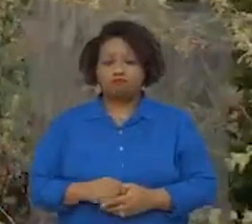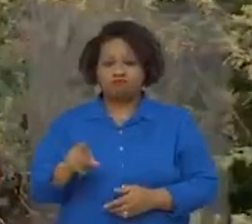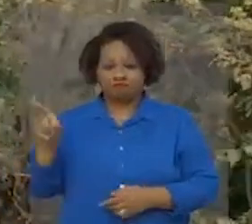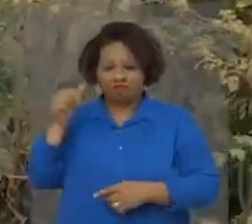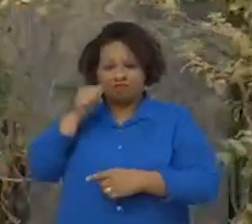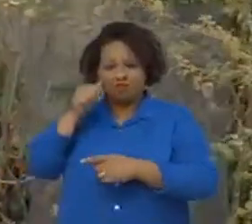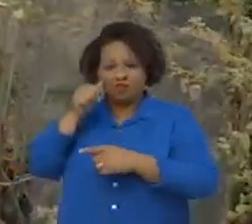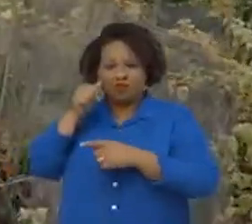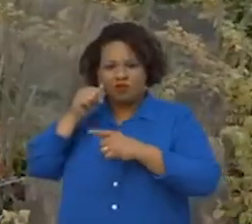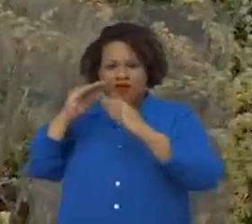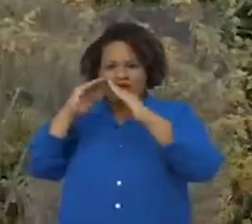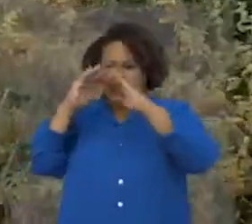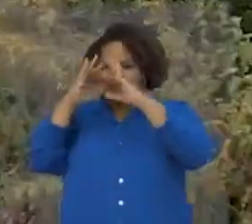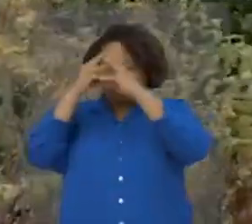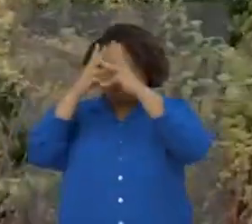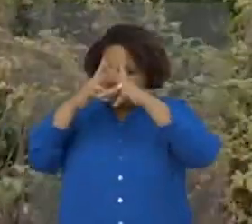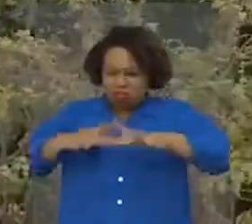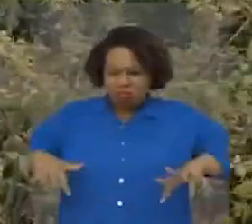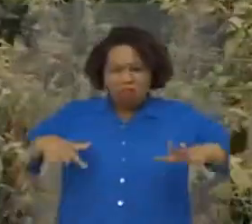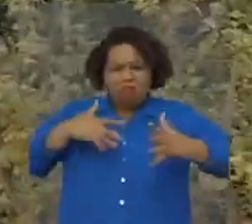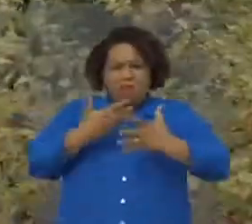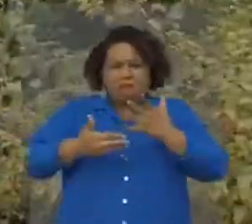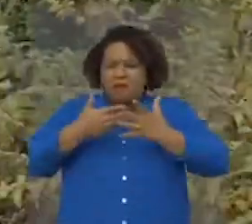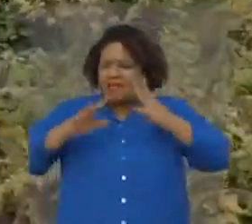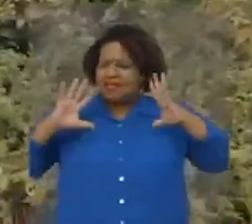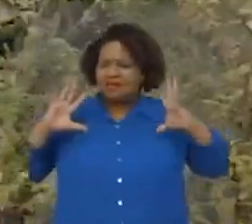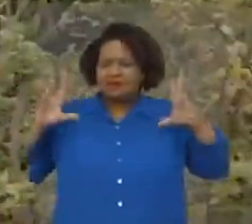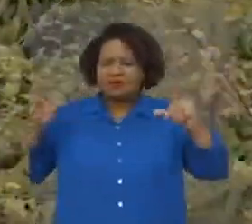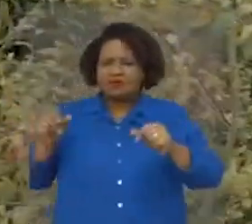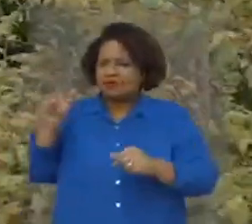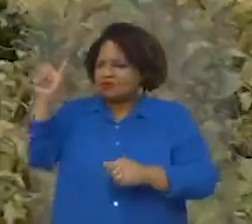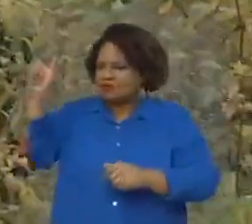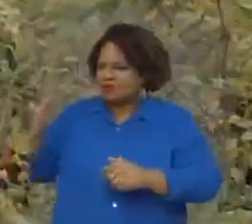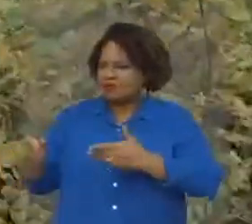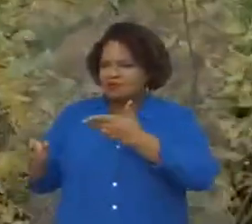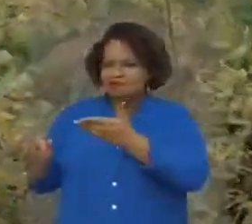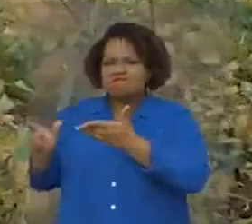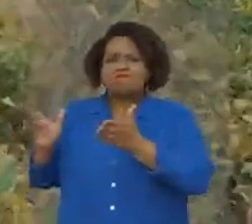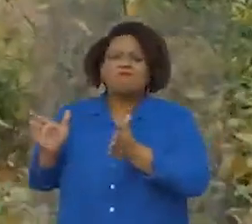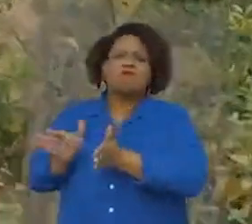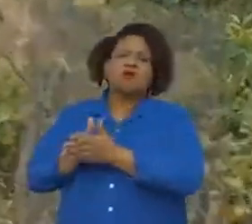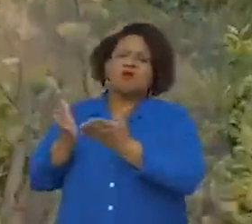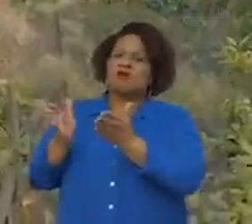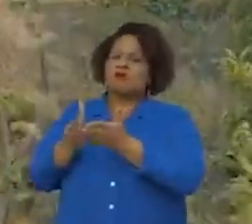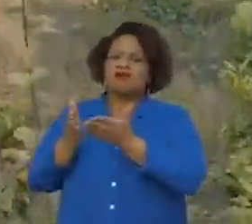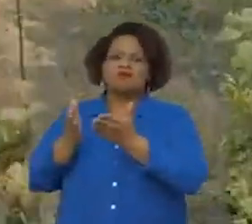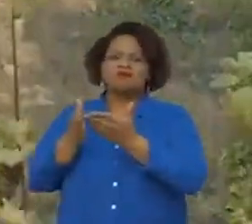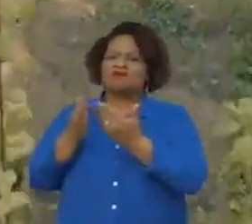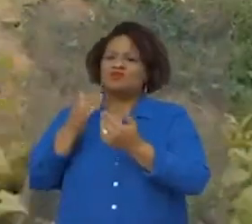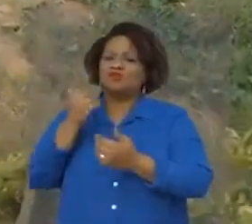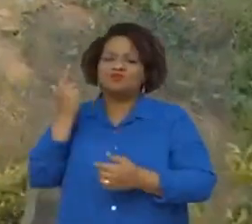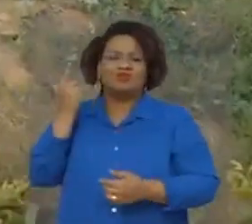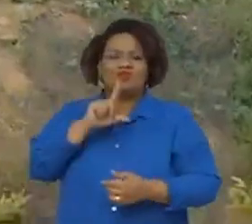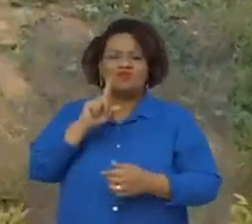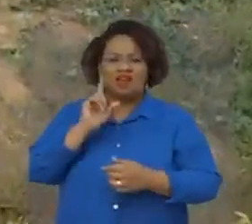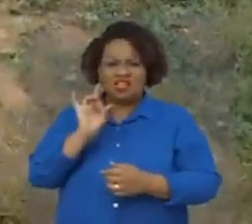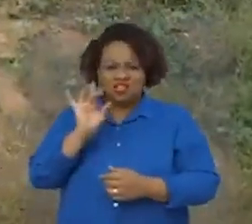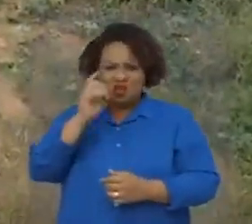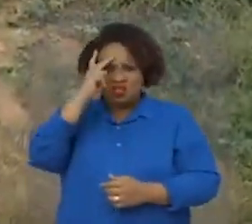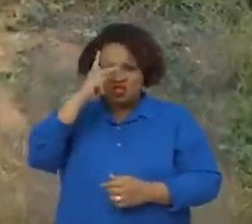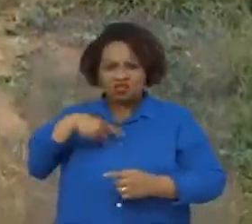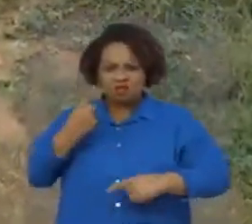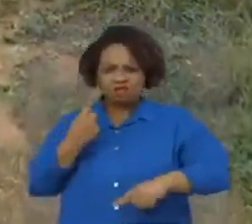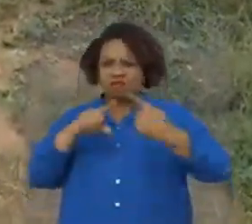Dona Antonieta perdeu tudo o que ela tinha. E uma pessoa como ela, que é muito pobre, não consegue se reerguer sozinha.